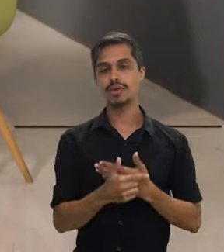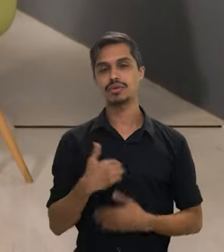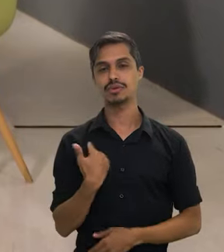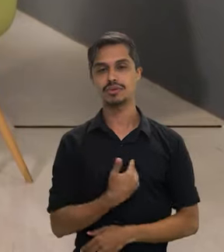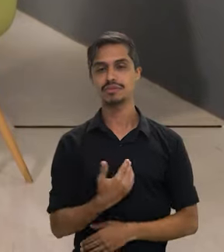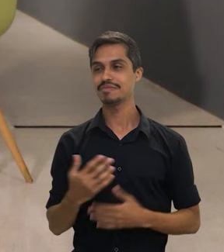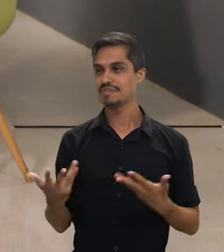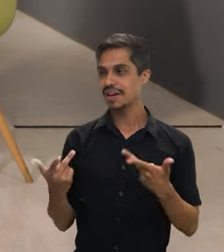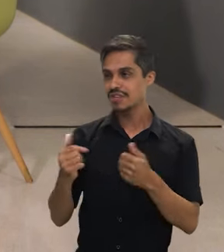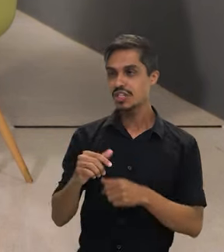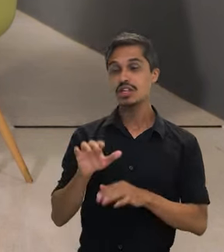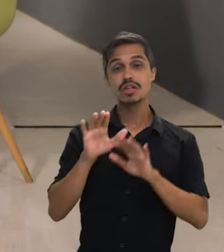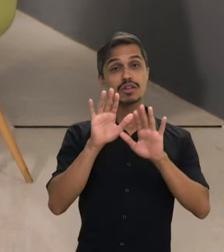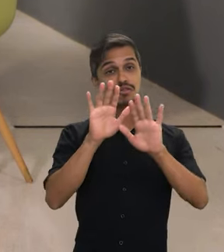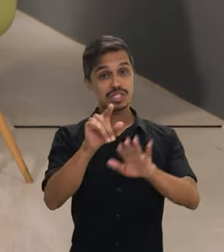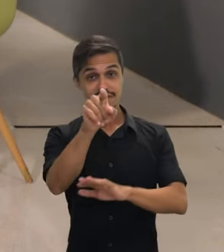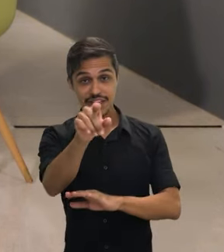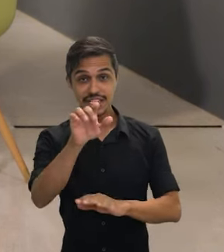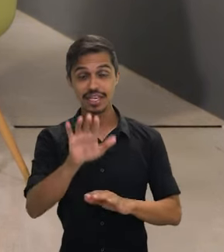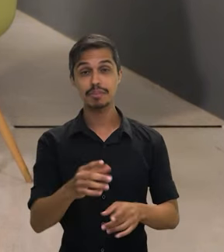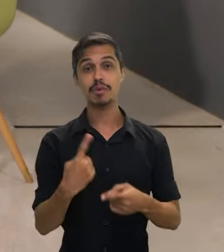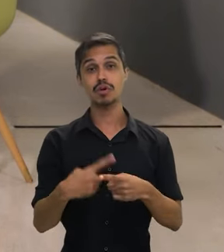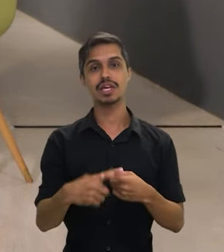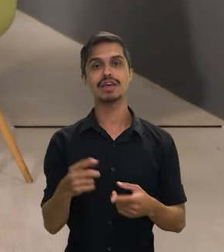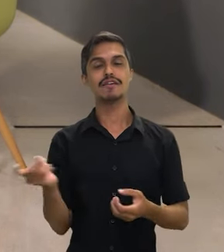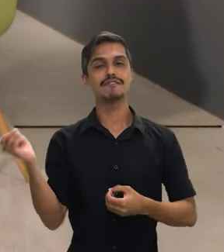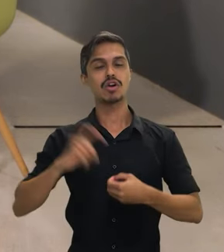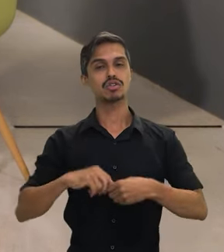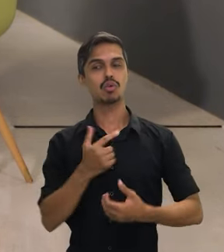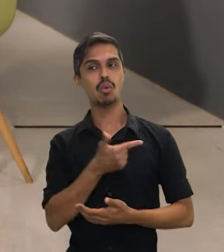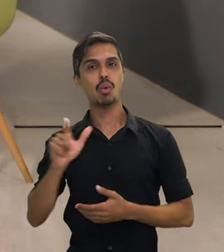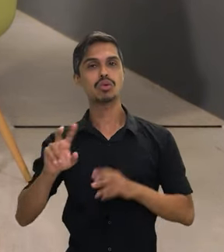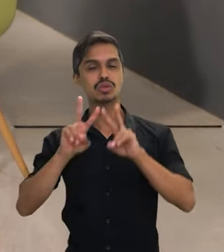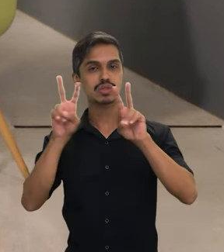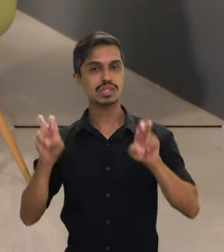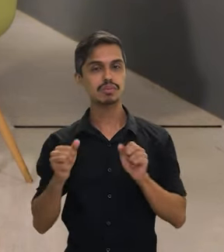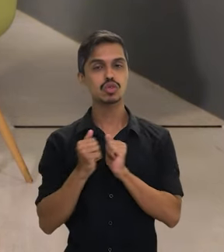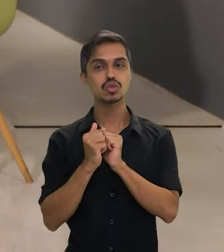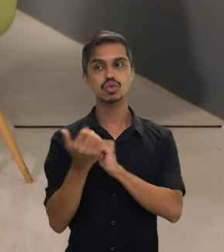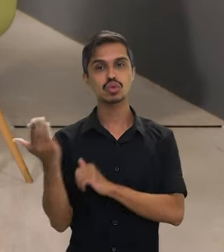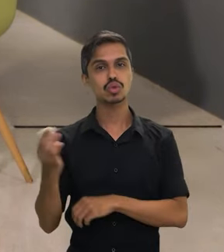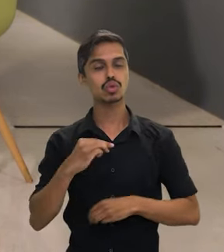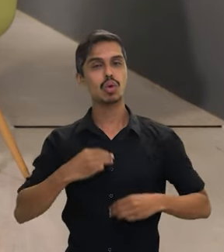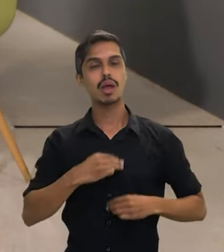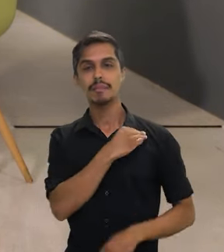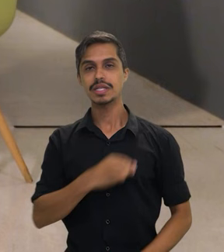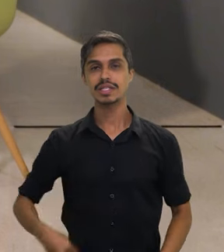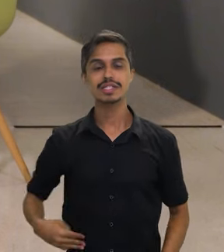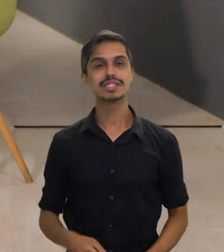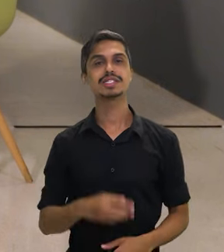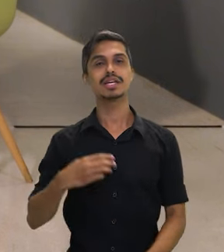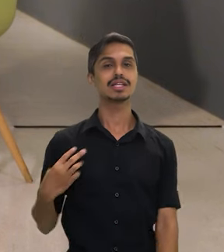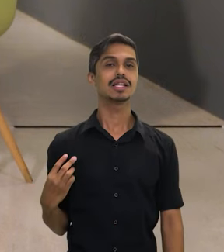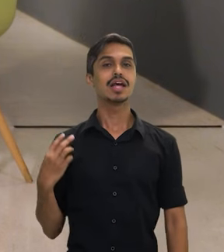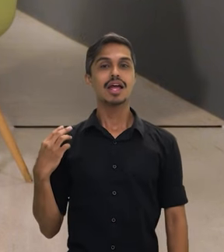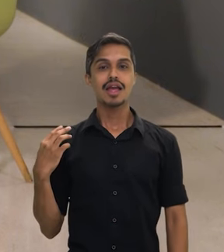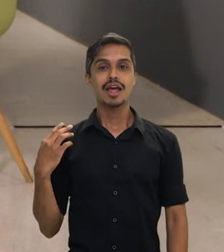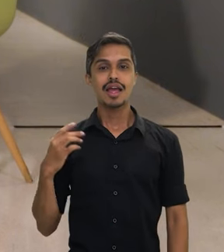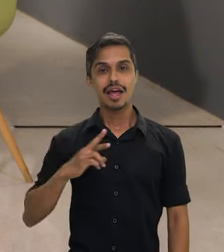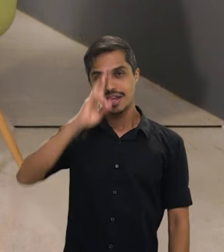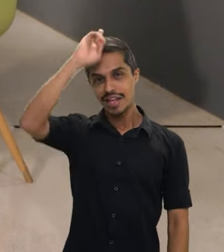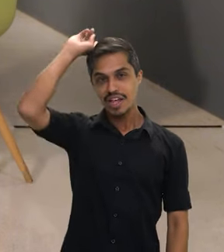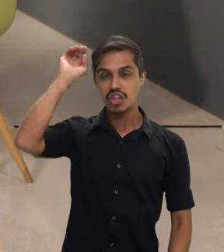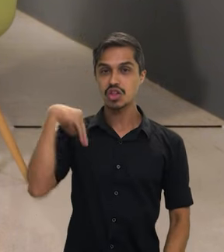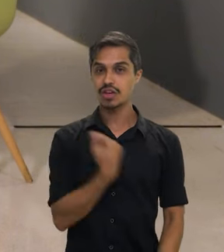Maravilha! Então, você fica por aí, que a gente volta já com outros assuntos, tratando aqui com a ministra da Igualdade